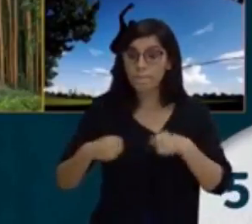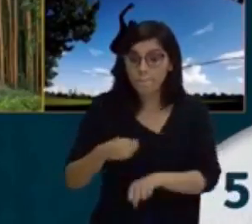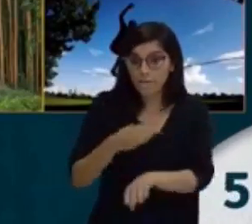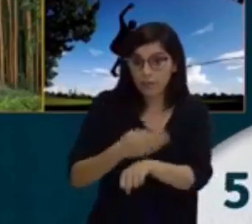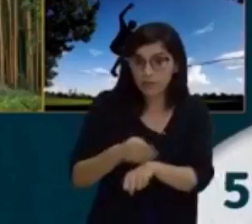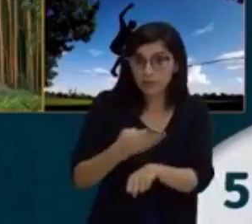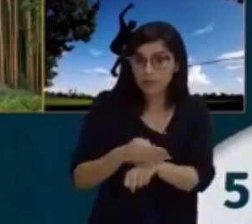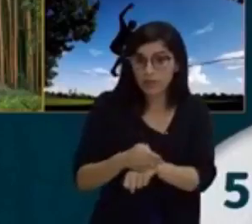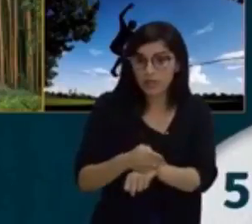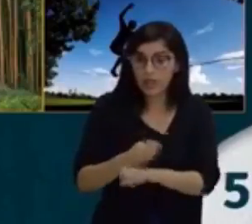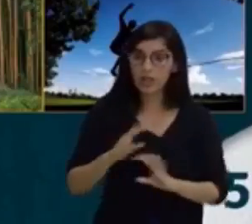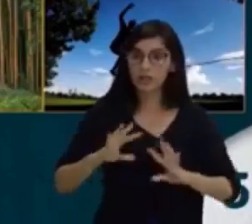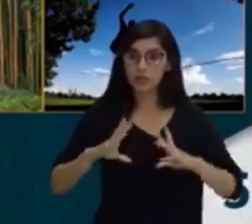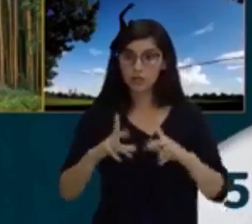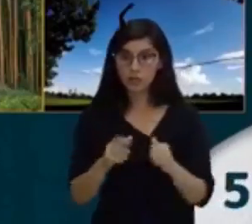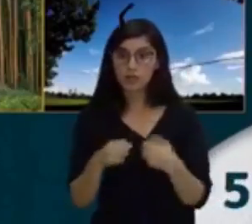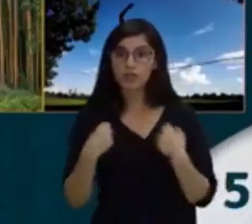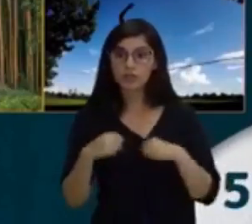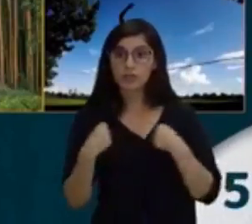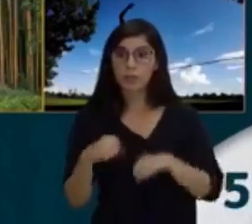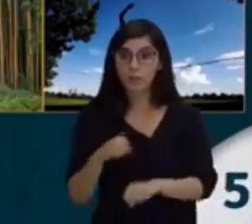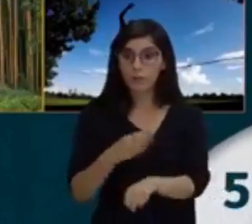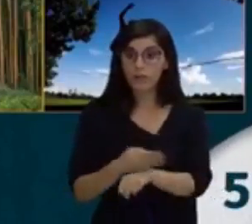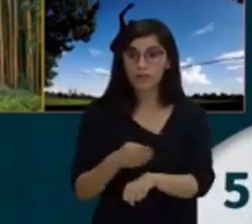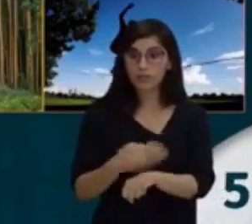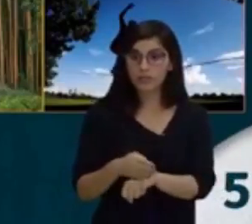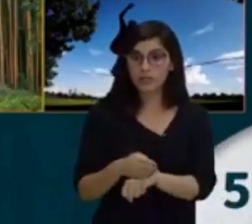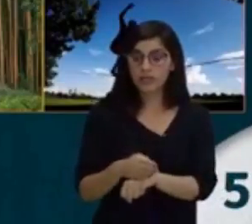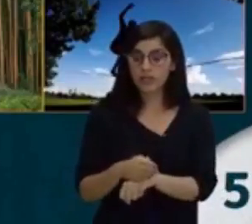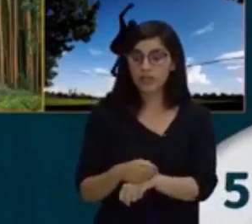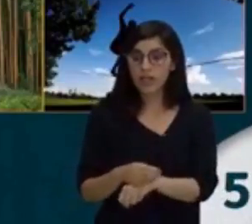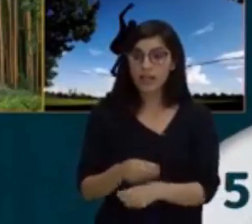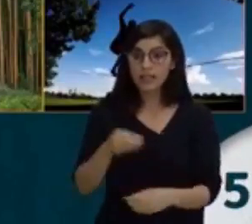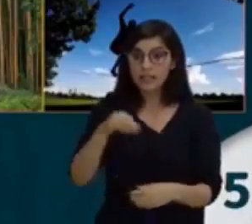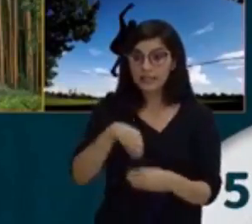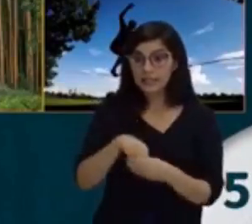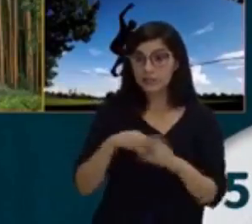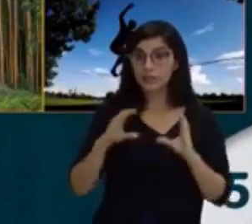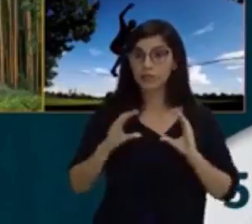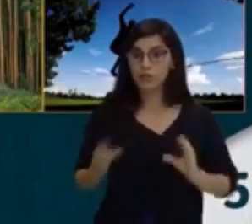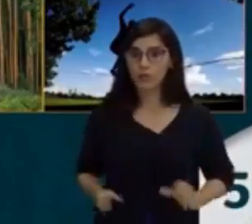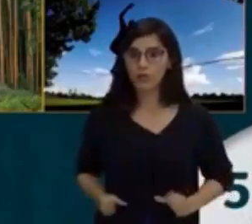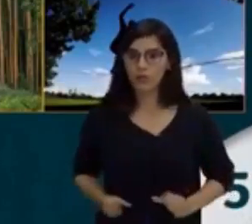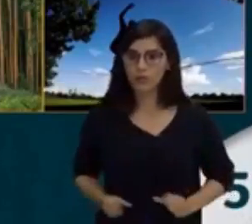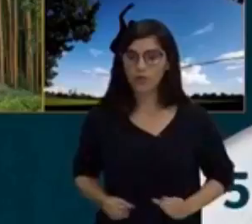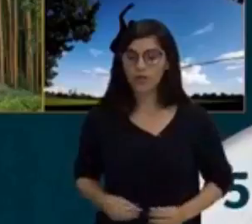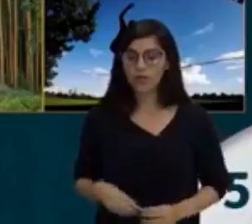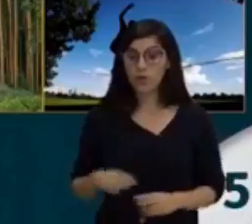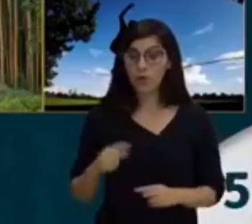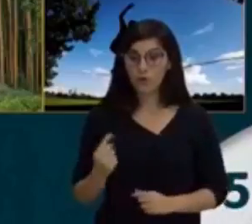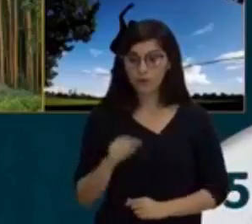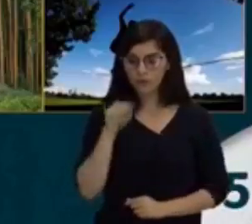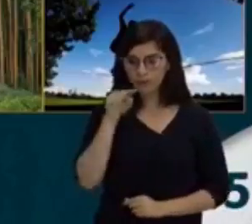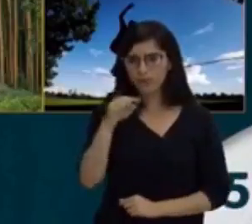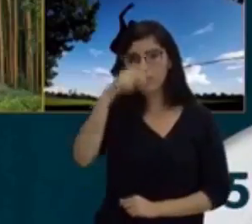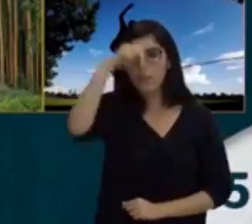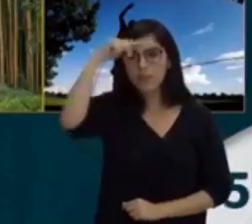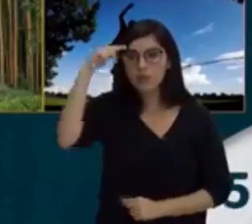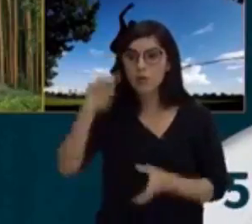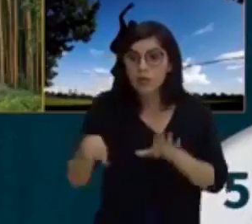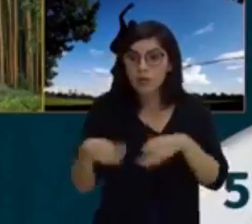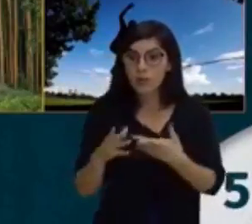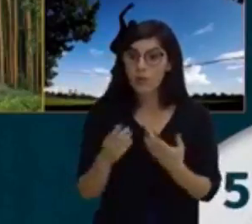Todo atributo físico treinável no organismo humano. Você é uma pessoa, então você pode treinar.